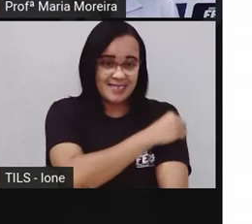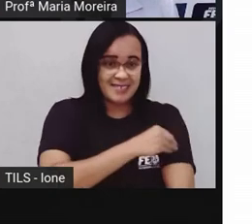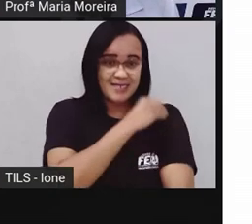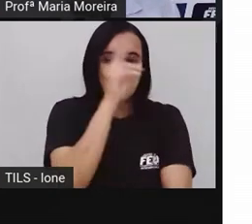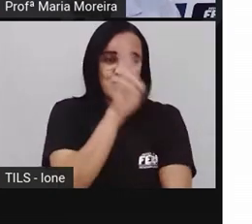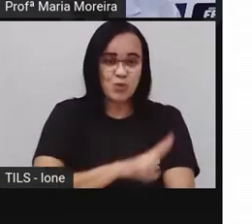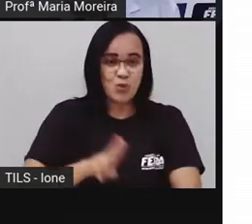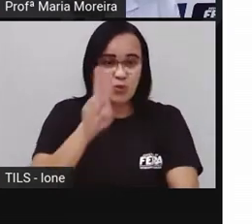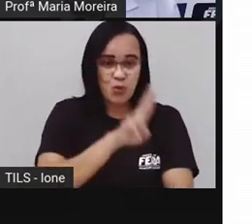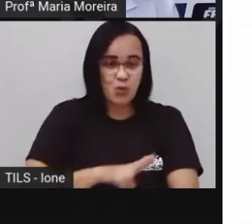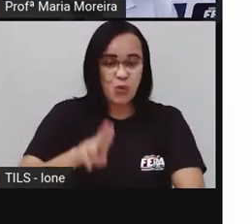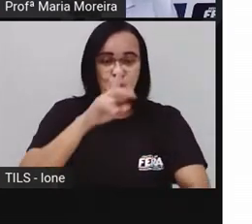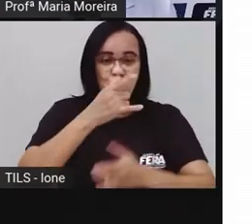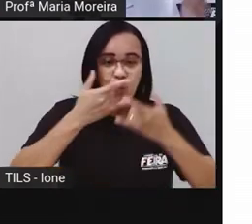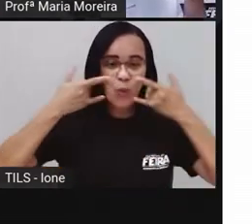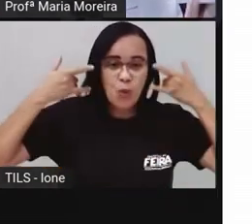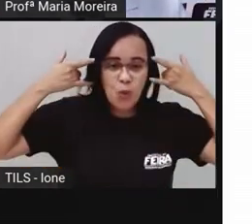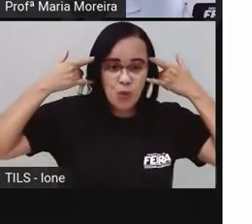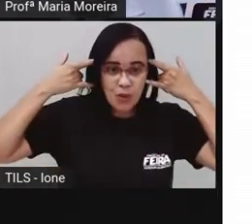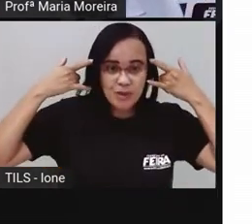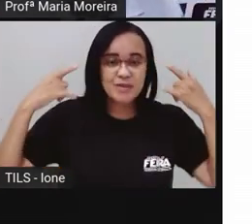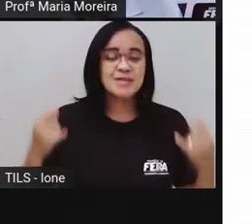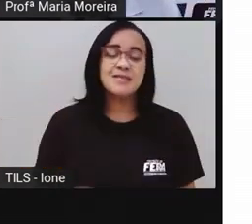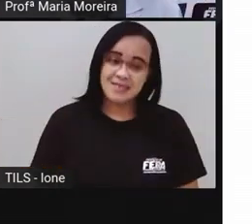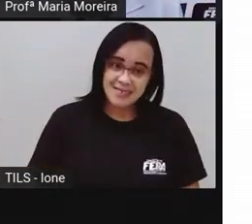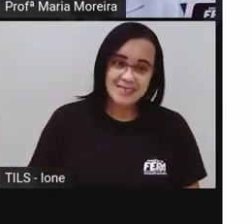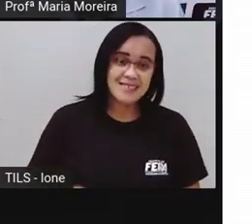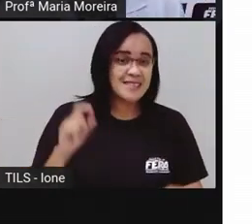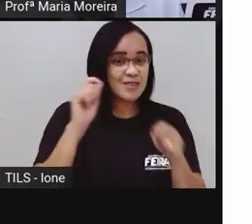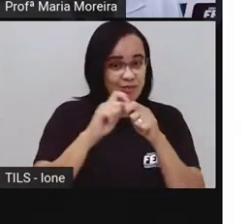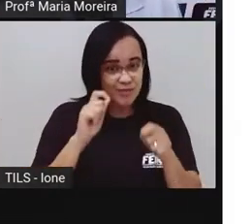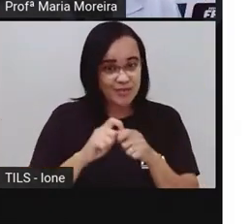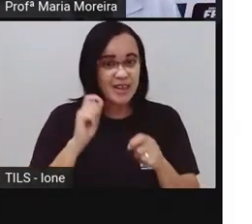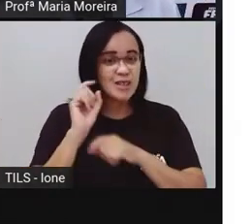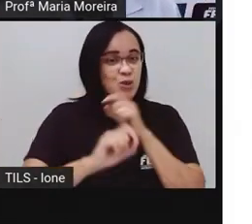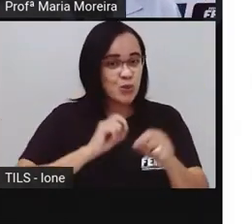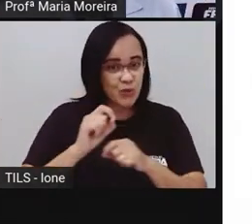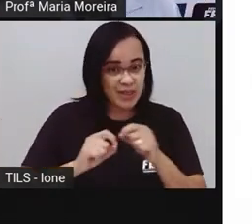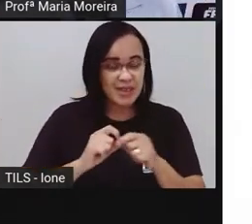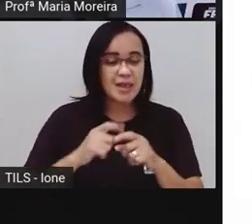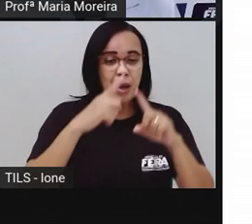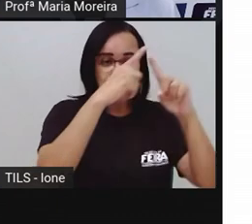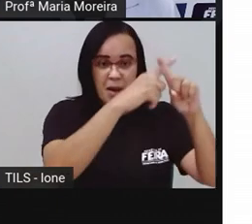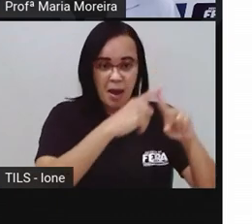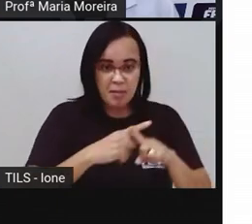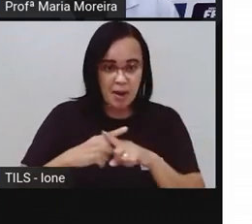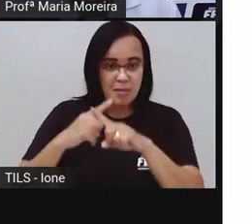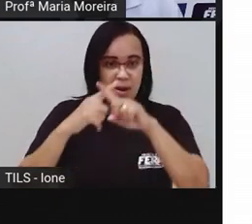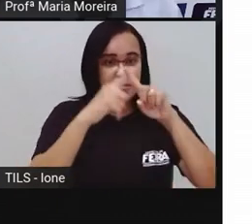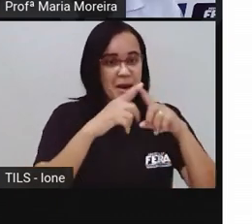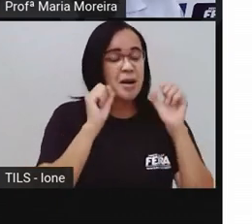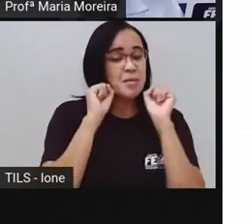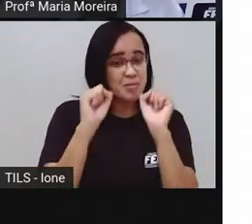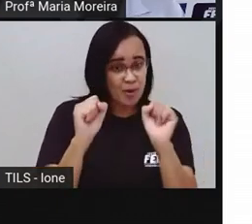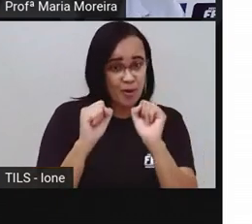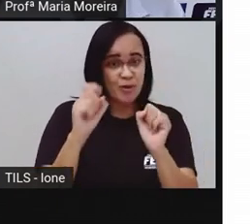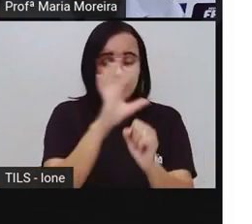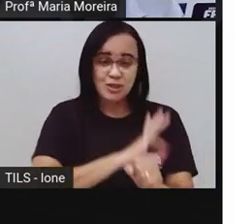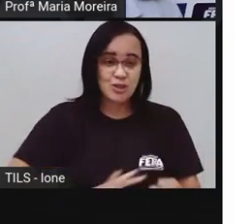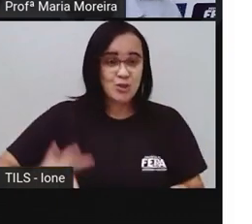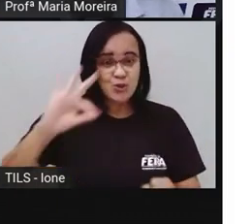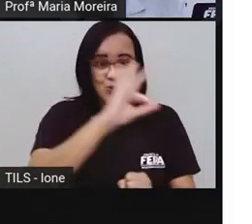as mãos, usem álcool em gel, usem máscara, e façam aí as primeiras multiplicações. Quero todo mundo